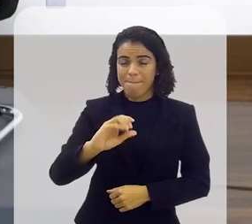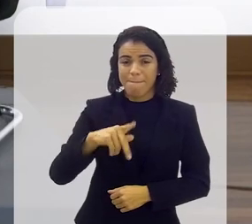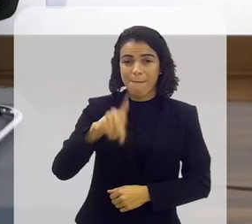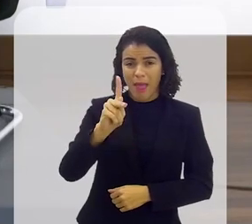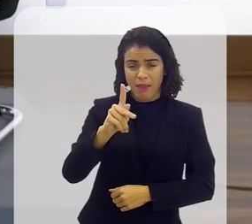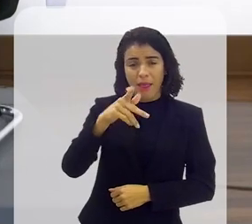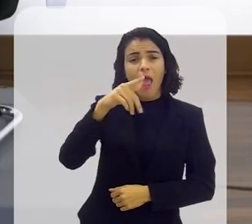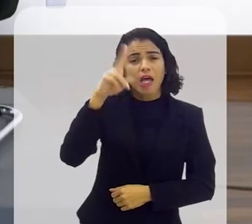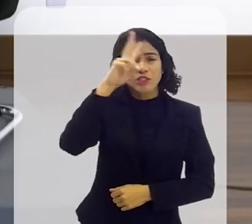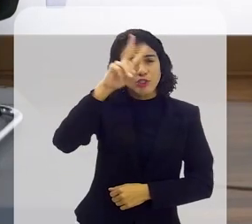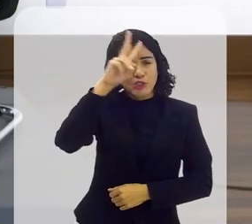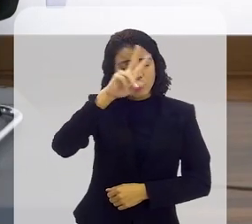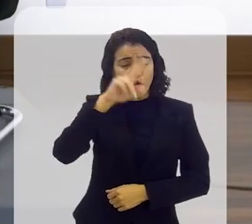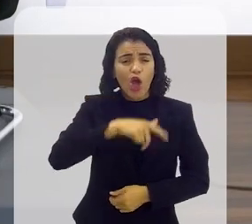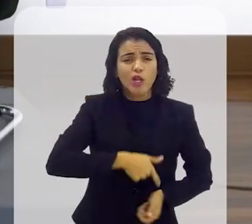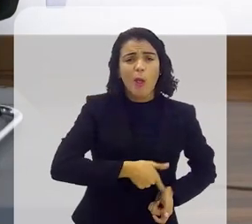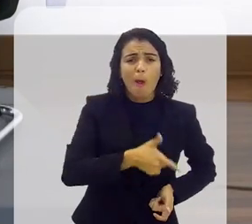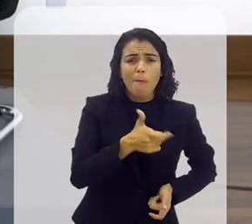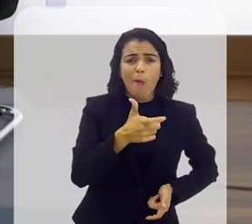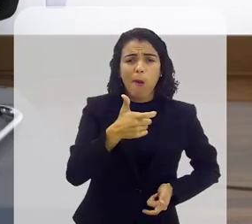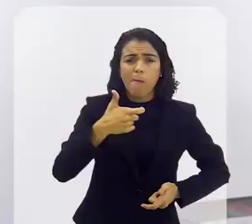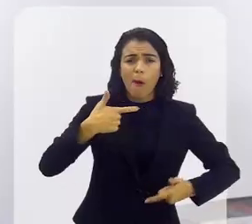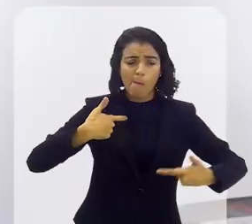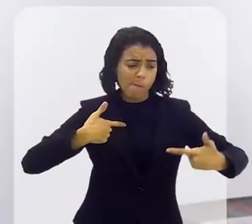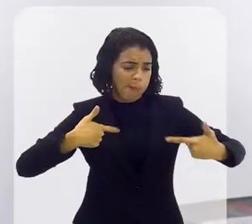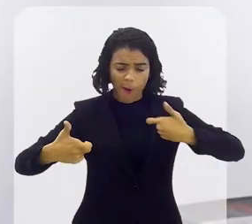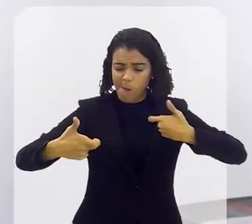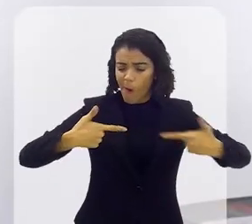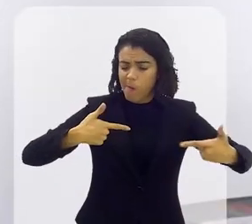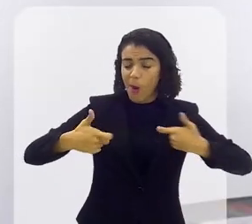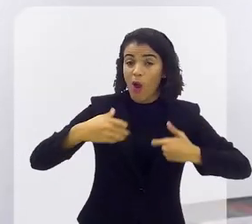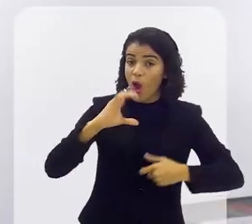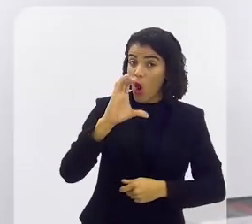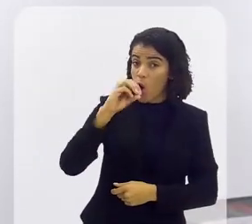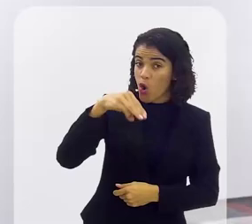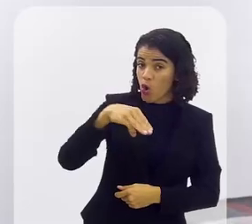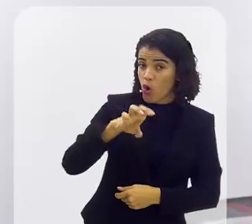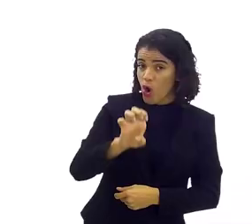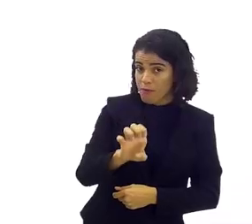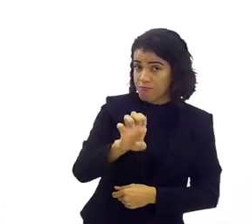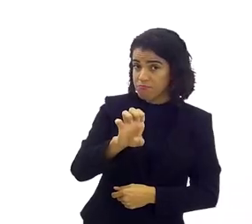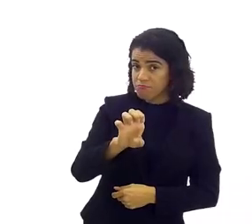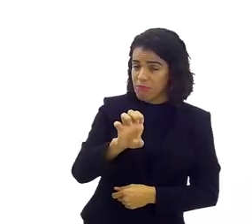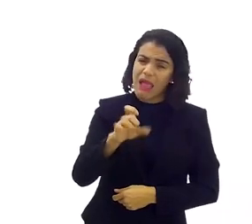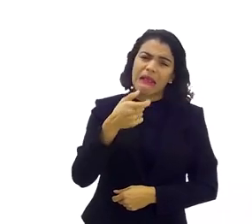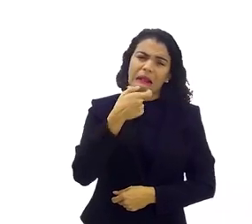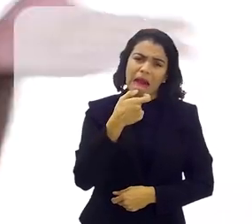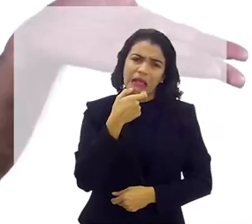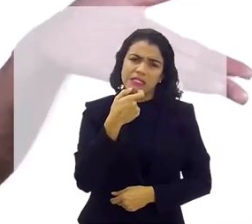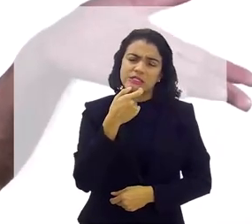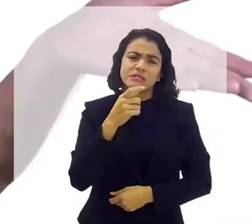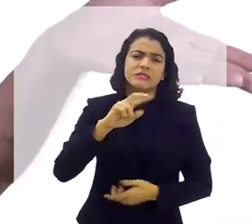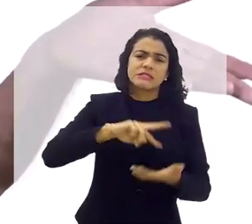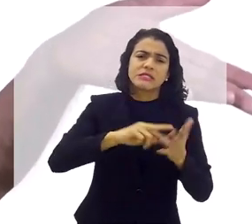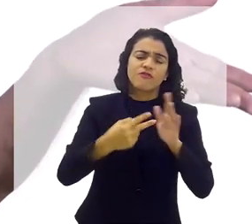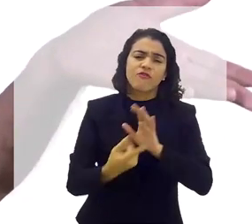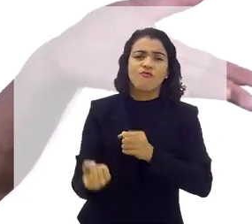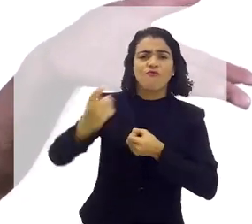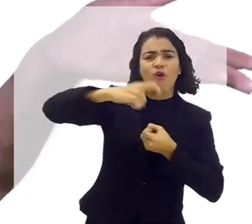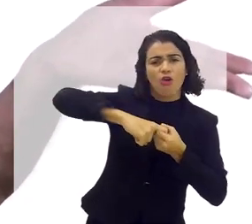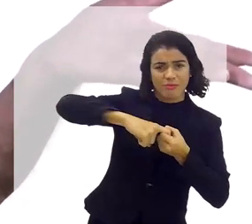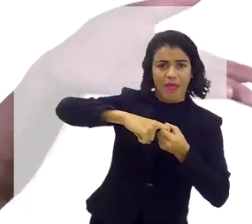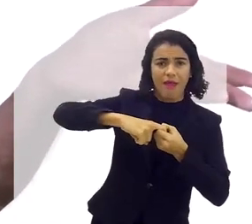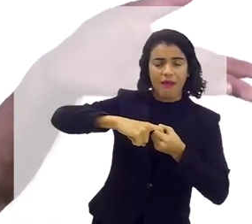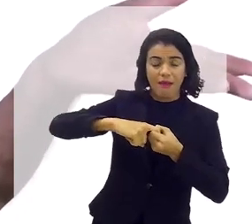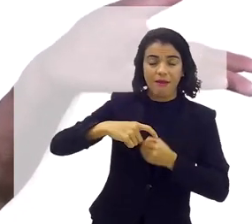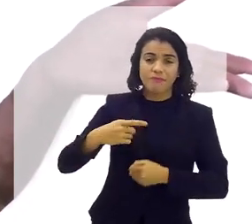pistoleiro que aposentado Come Back todo mundo assistindo Come é em inglês mas ficou o diretor